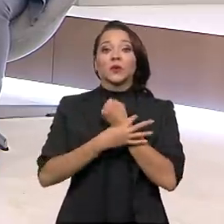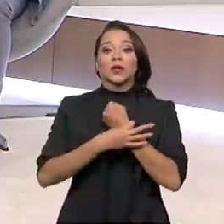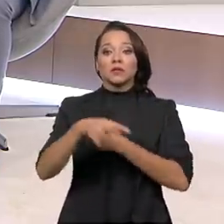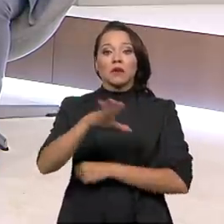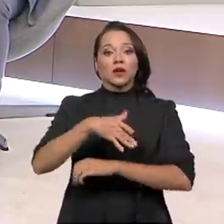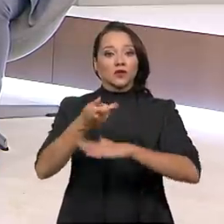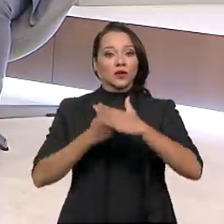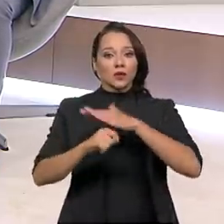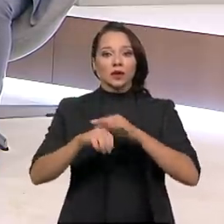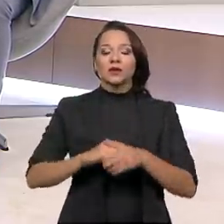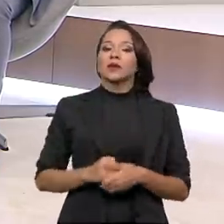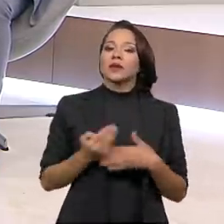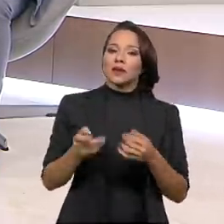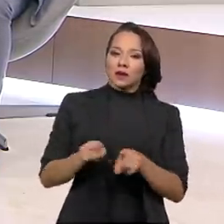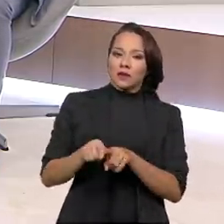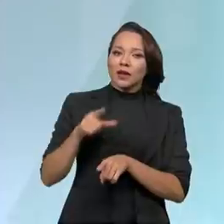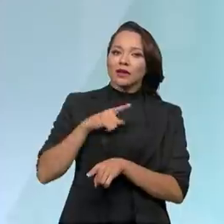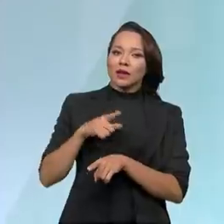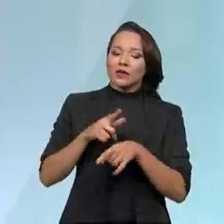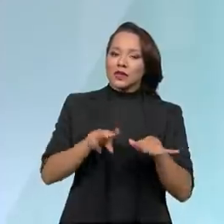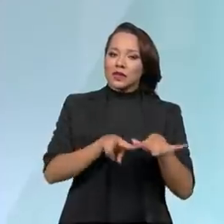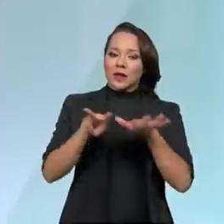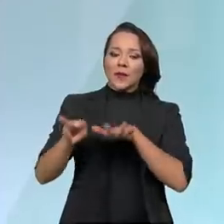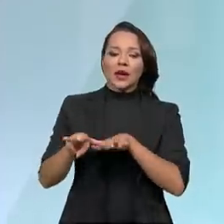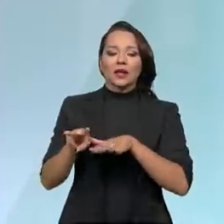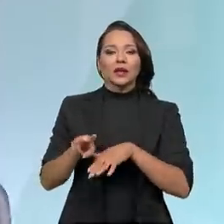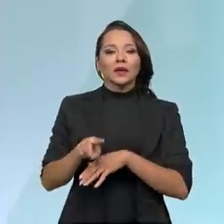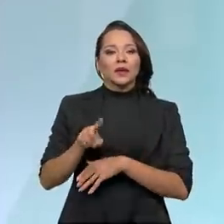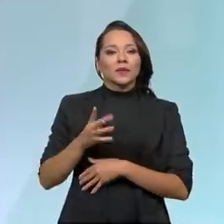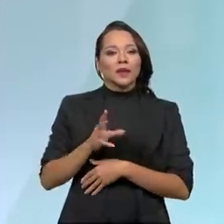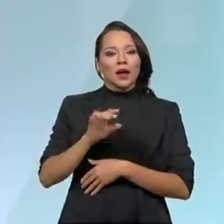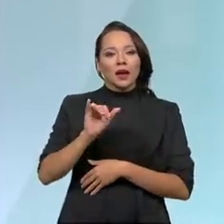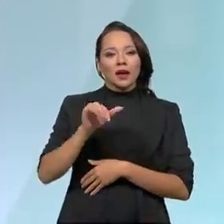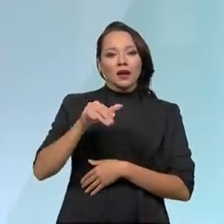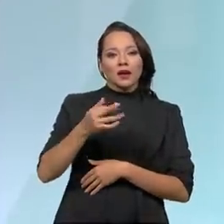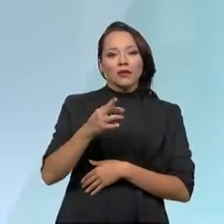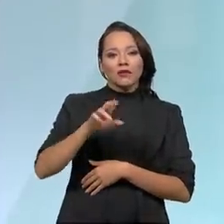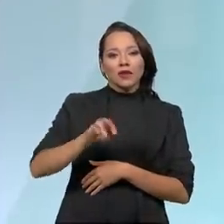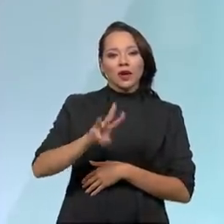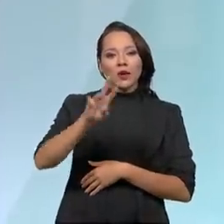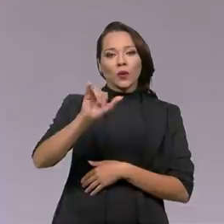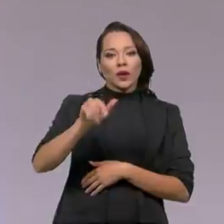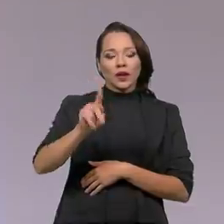investidor e ele acabou vindo para essa semana da Infra Week. Foi extremamente bem sucedido.